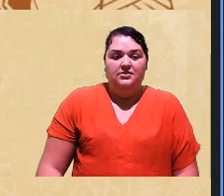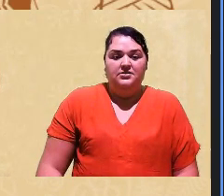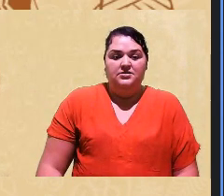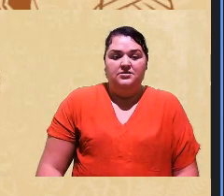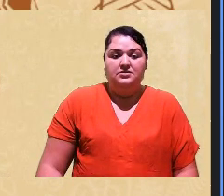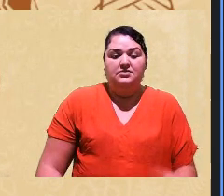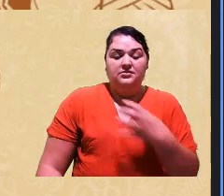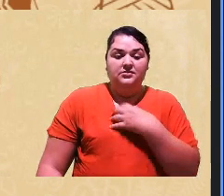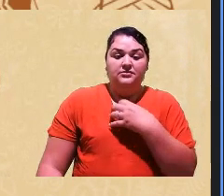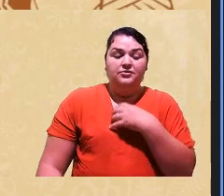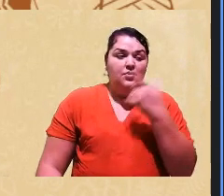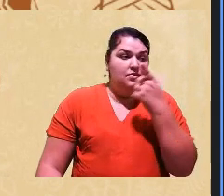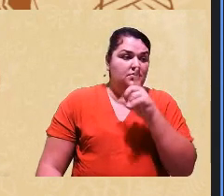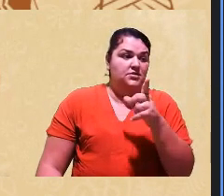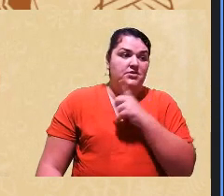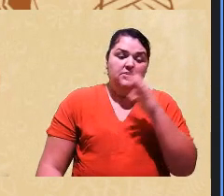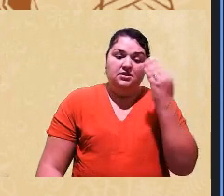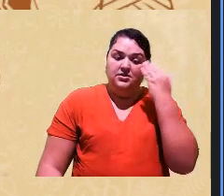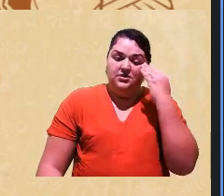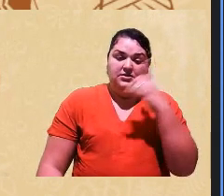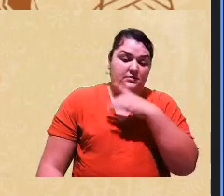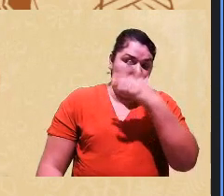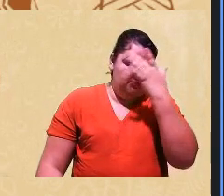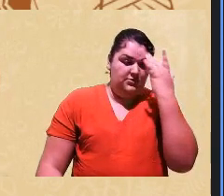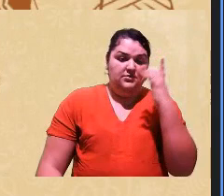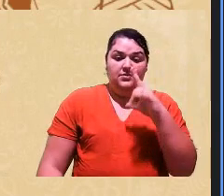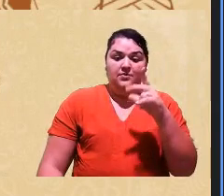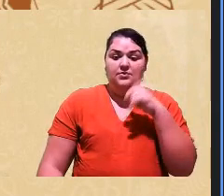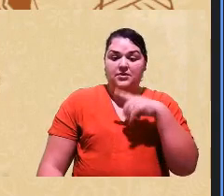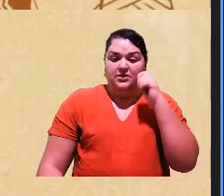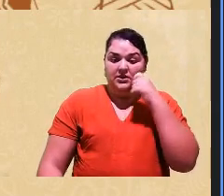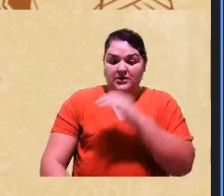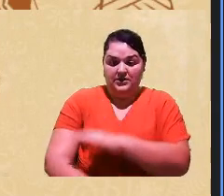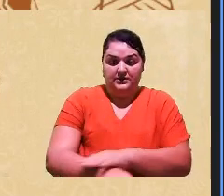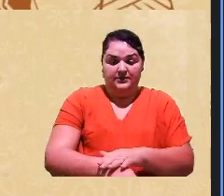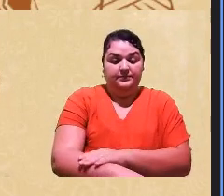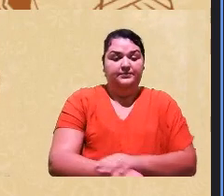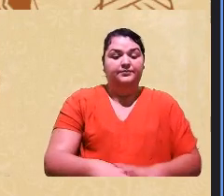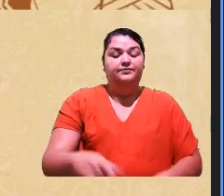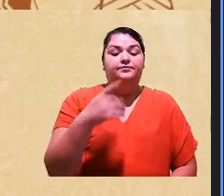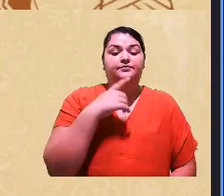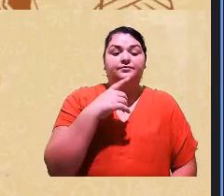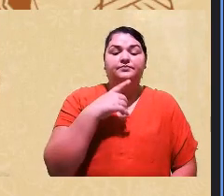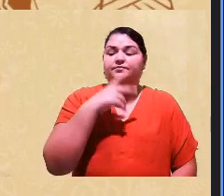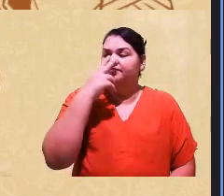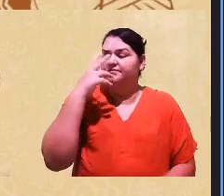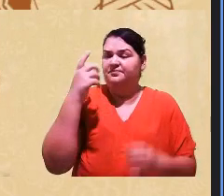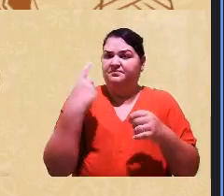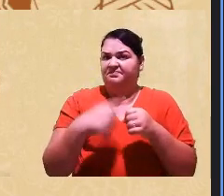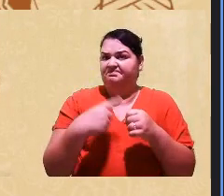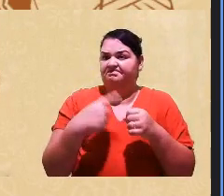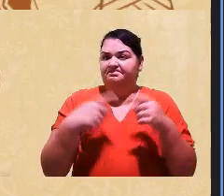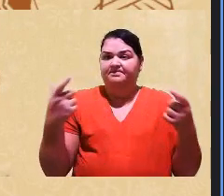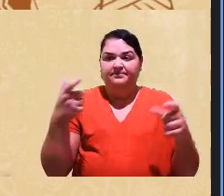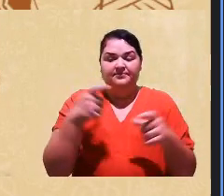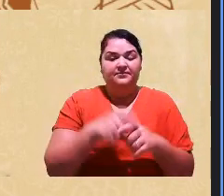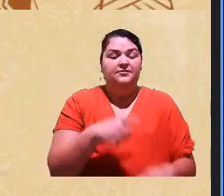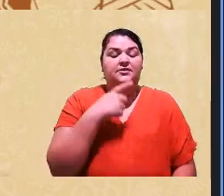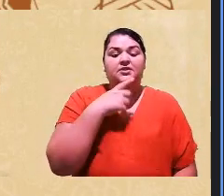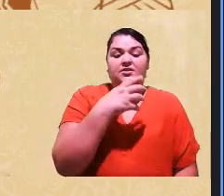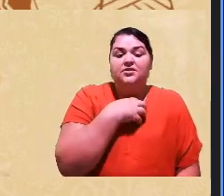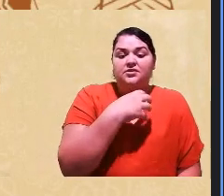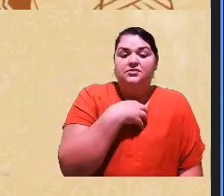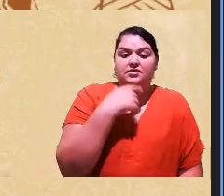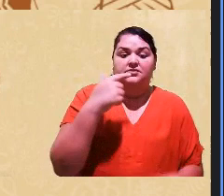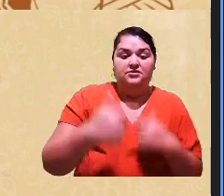compreender a pessoa como negra enfim mas quando a gente chega no interior também tem outra situação dos trabalhadores